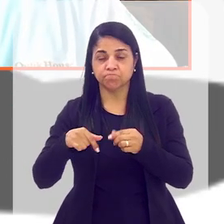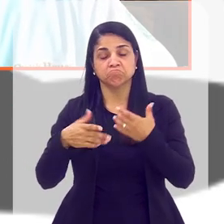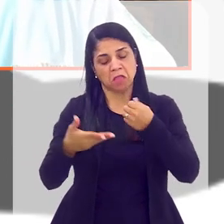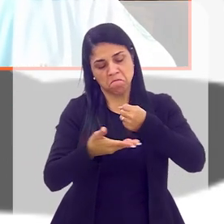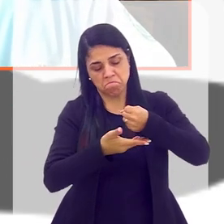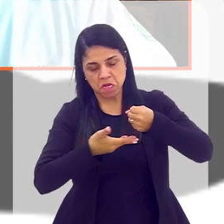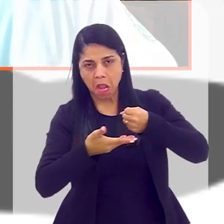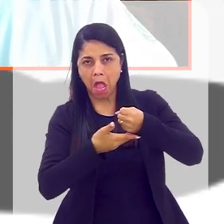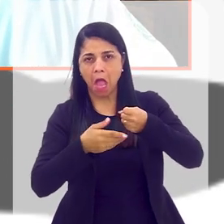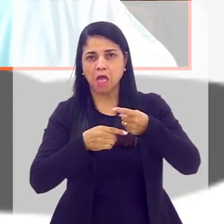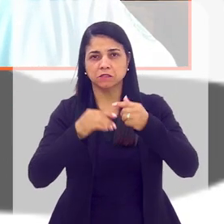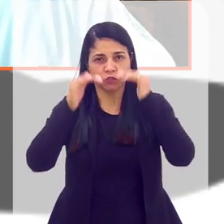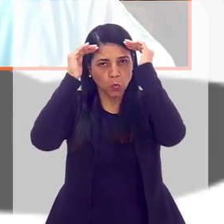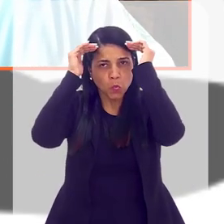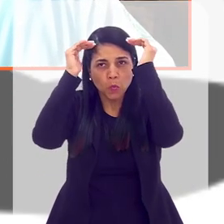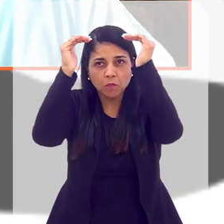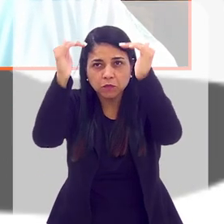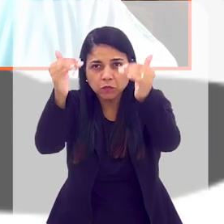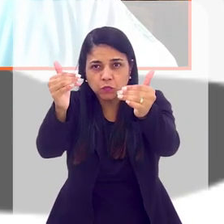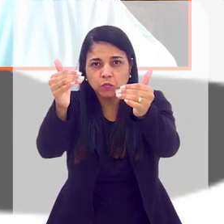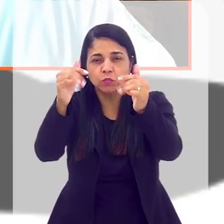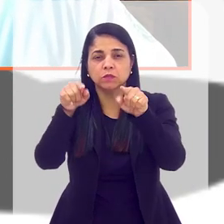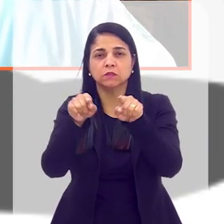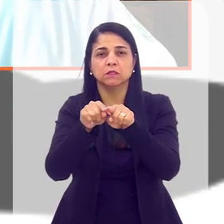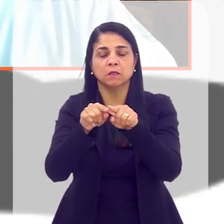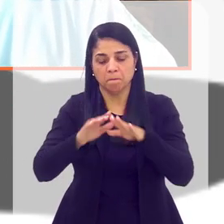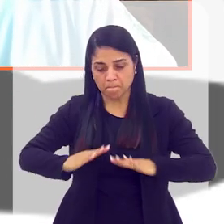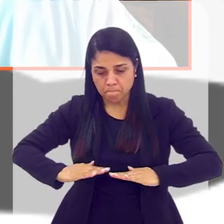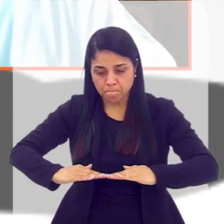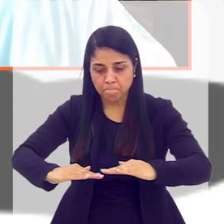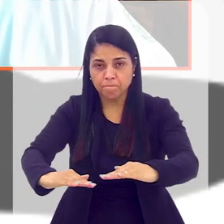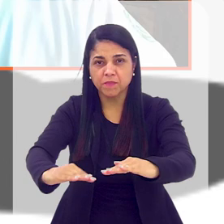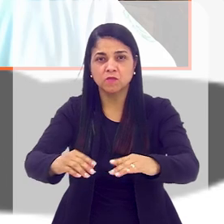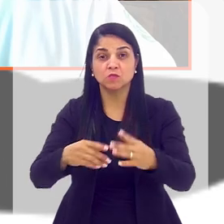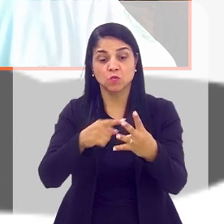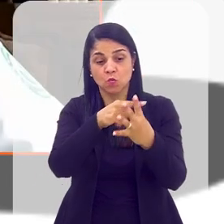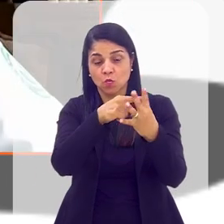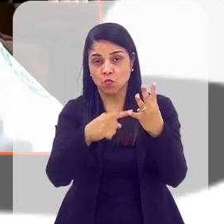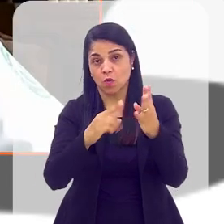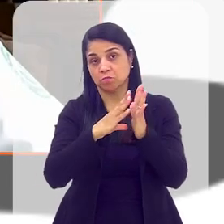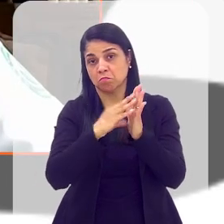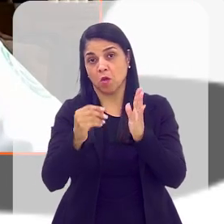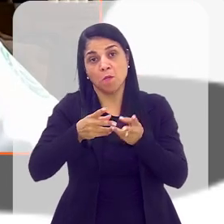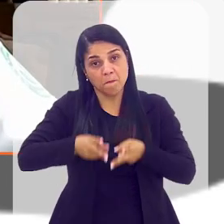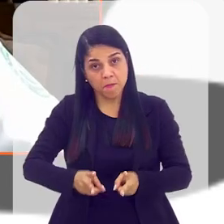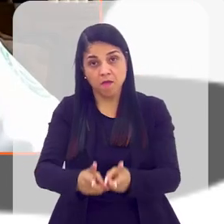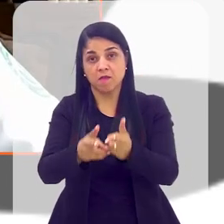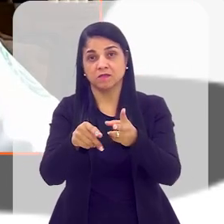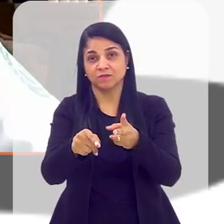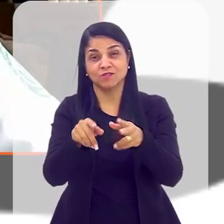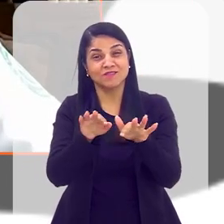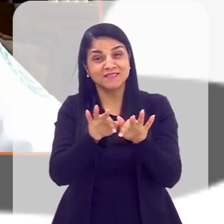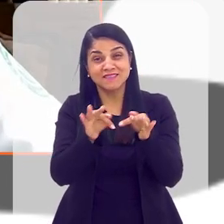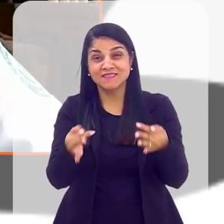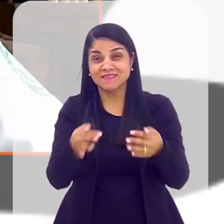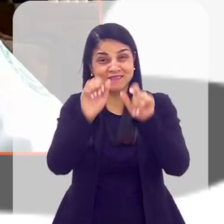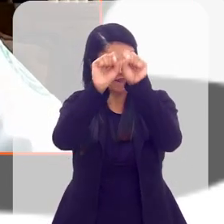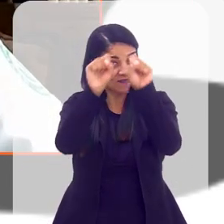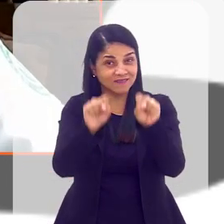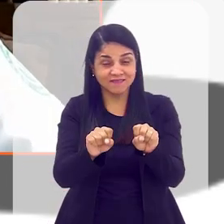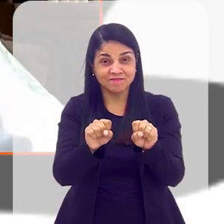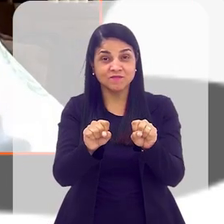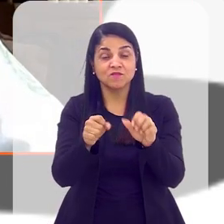Tanto pilar, a estrutura de cobertura, estrutura de entrepiso, a gente faz só com esses quatro módulos. Então, o sistema, ele ganha pela sua simplicidade.